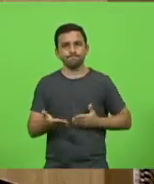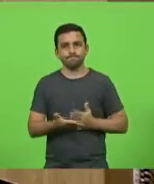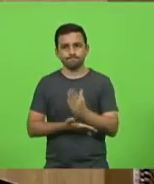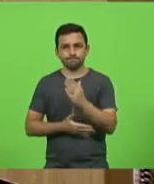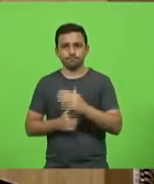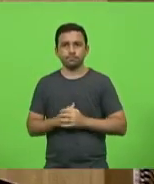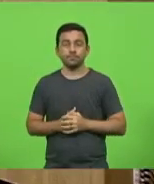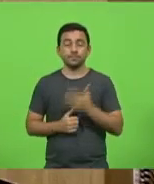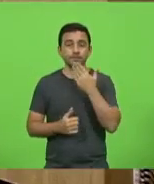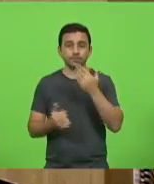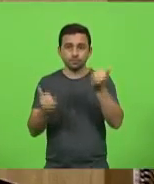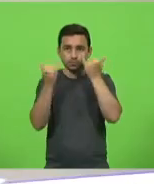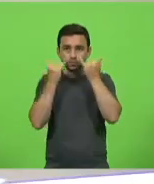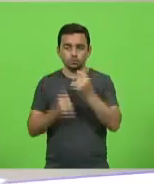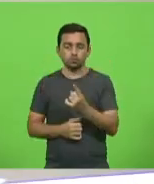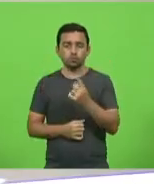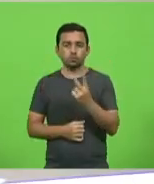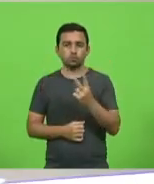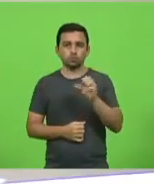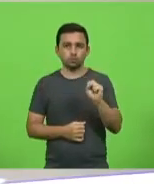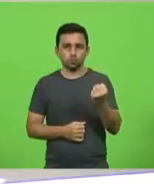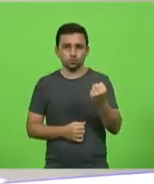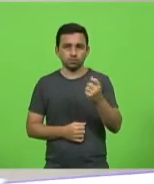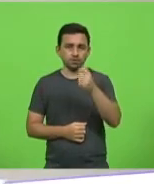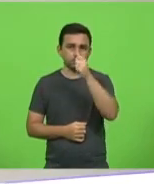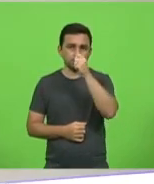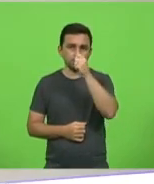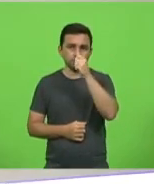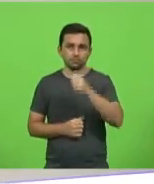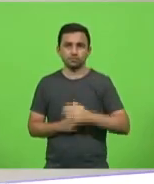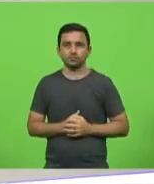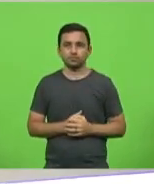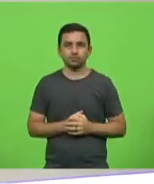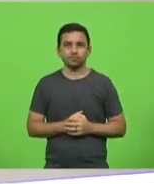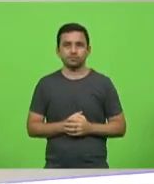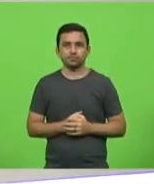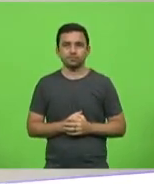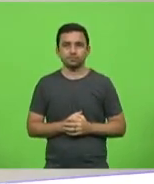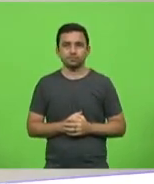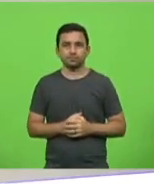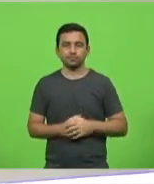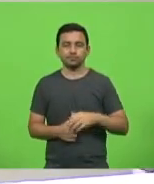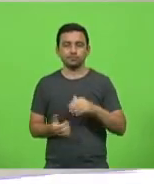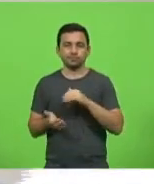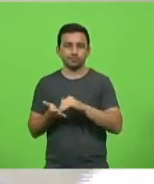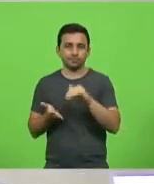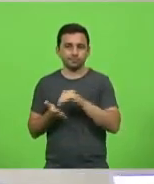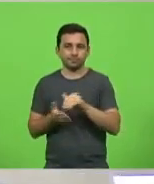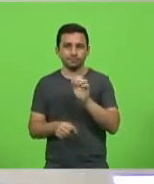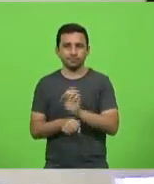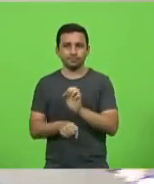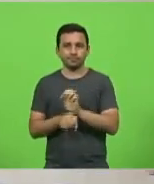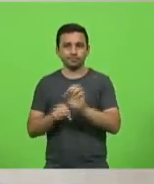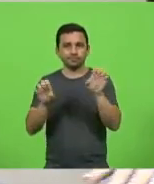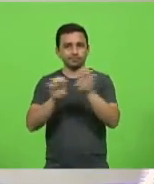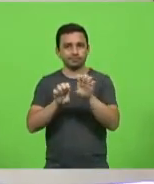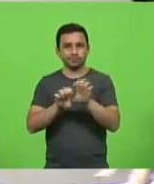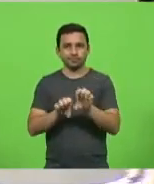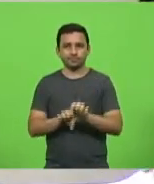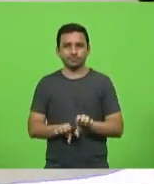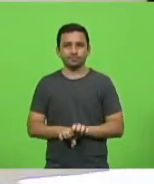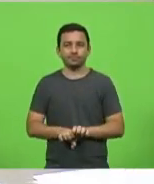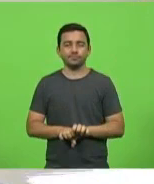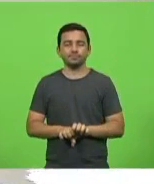Pedido de informação, número 128. Deputado João Amin. Solicita ao secretário do Estado da Infraestrutura informações